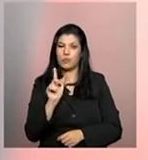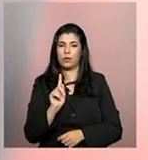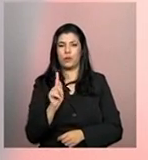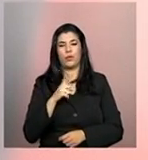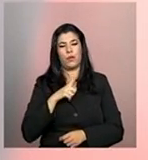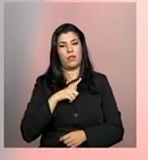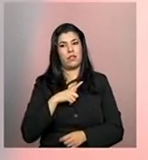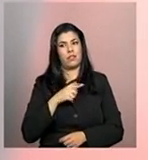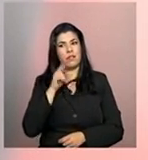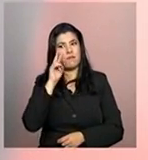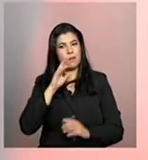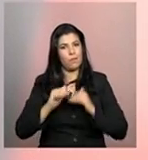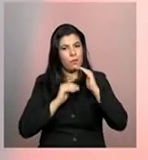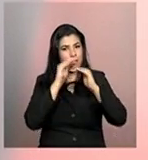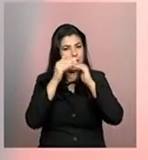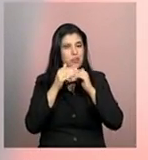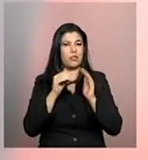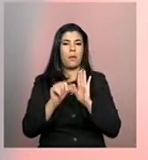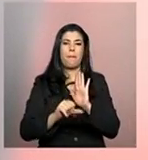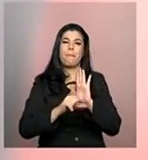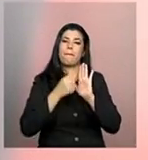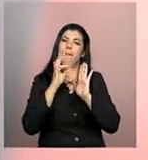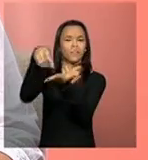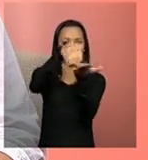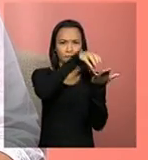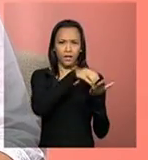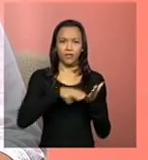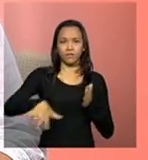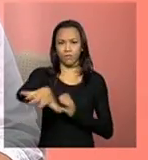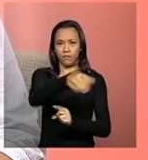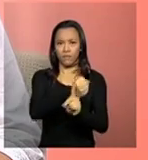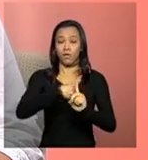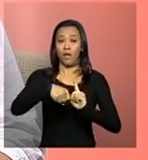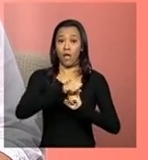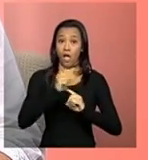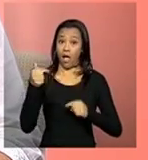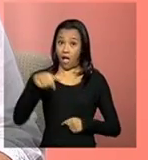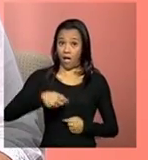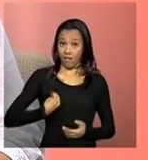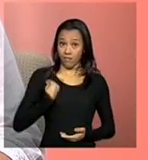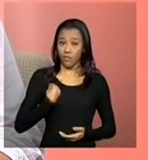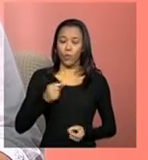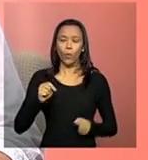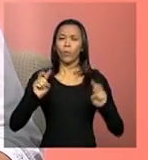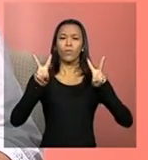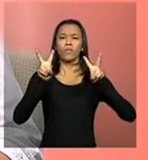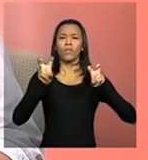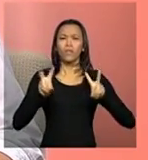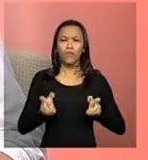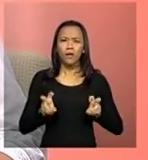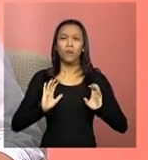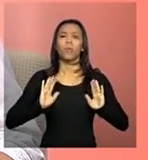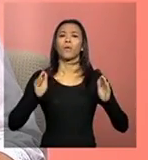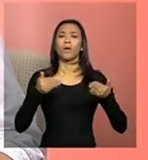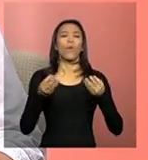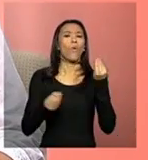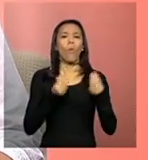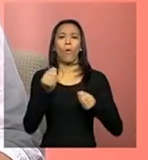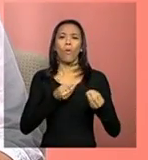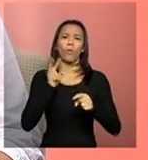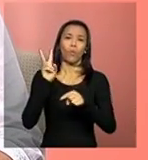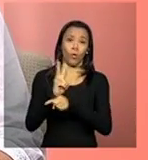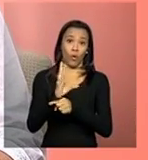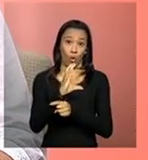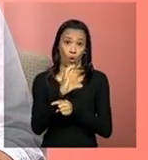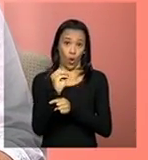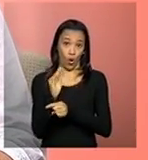sucesso nessa primeira etapa de preenchimento do Quinez. Neste bloco, vamos tratar de questões relativas ao cofinanciamento para